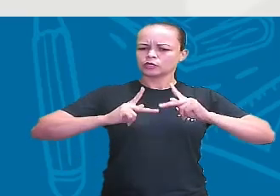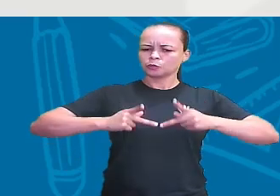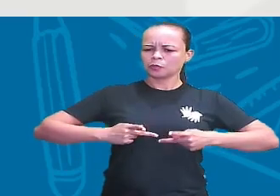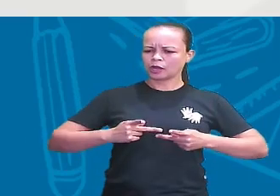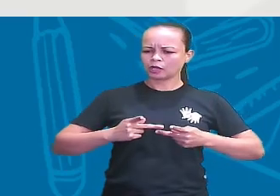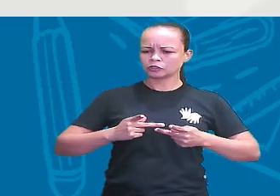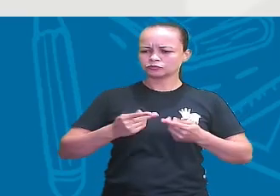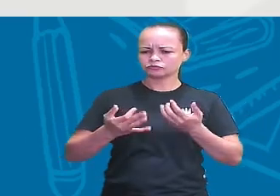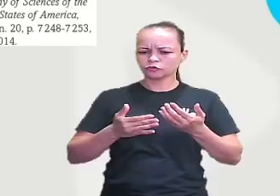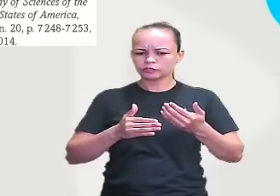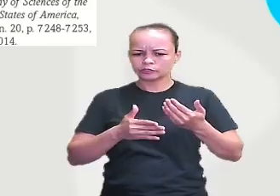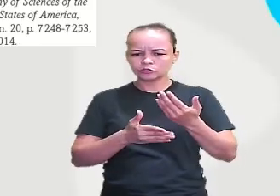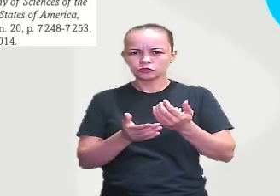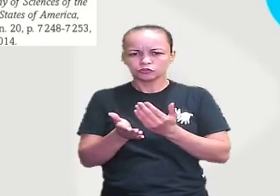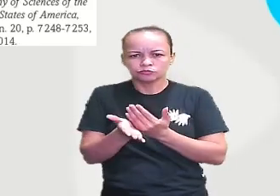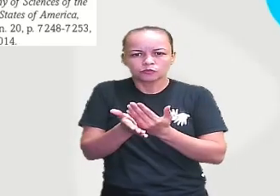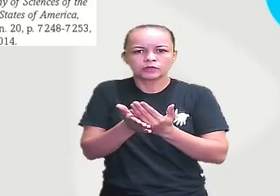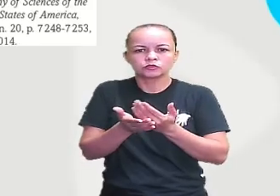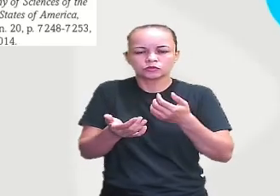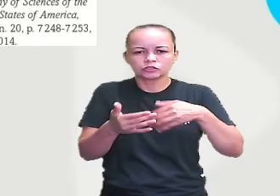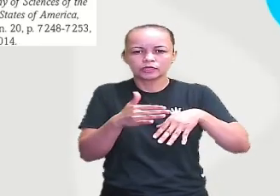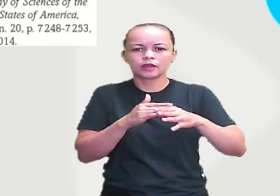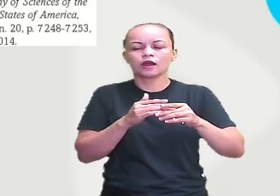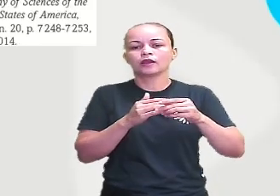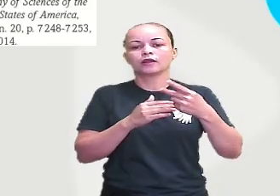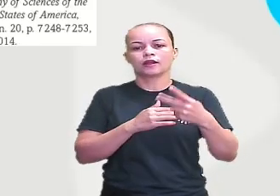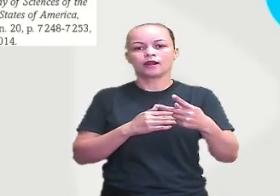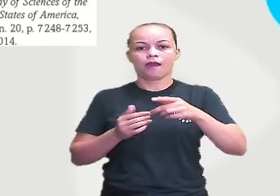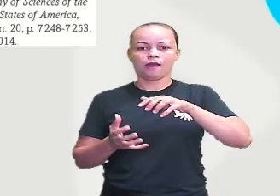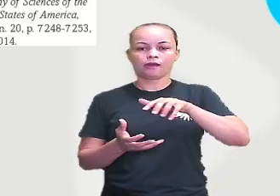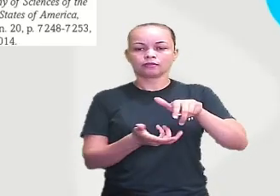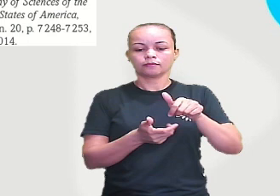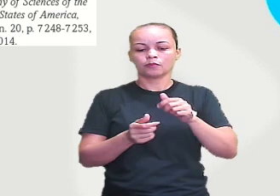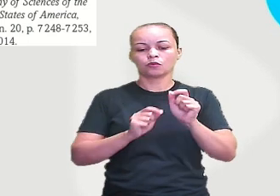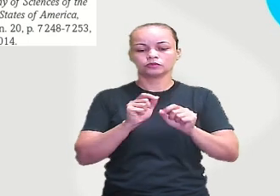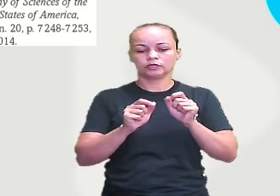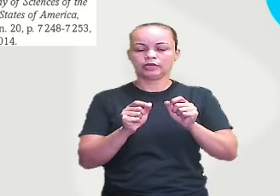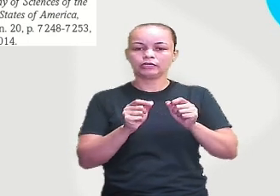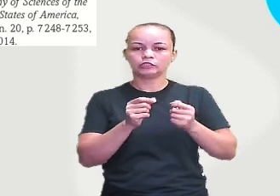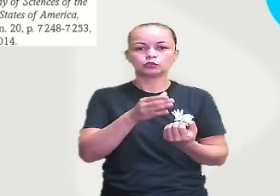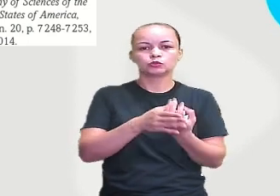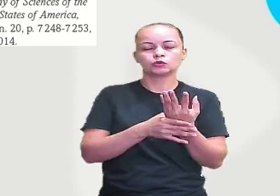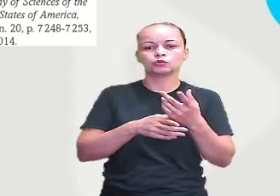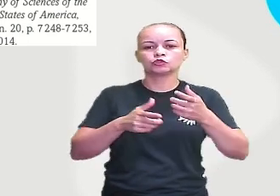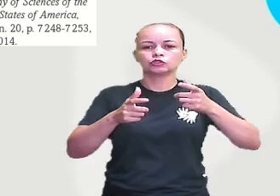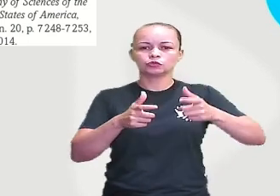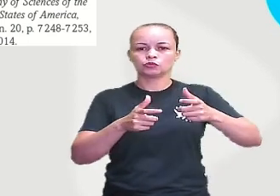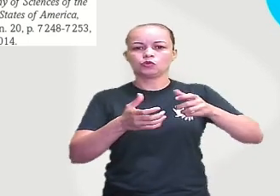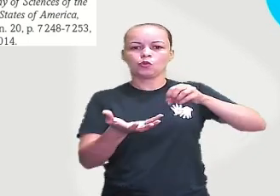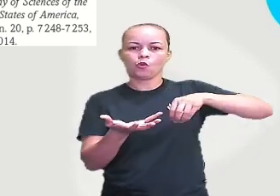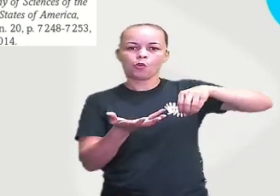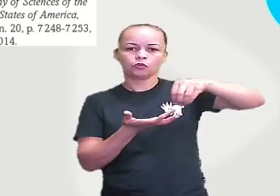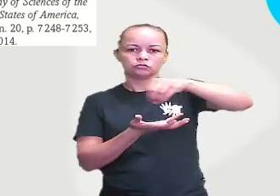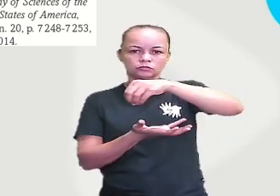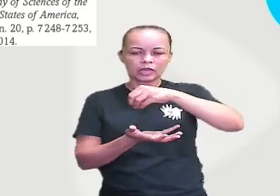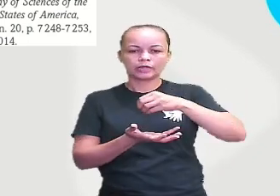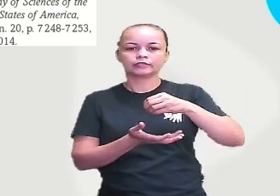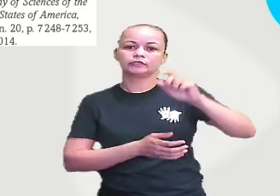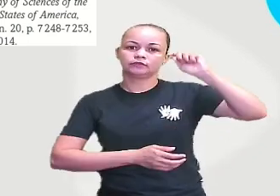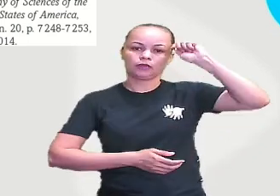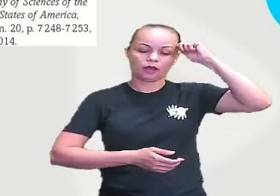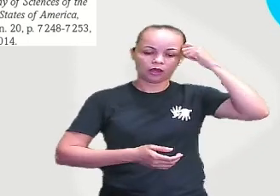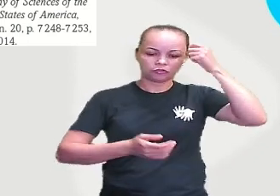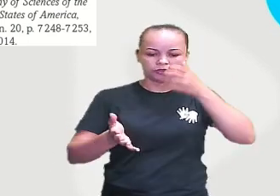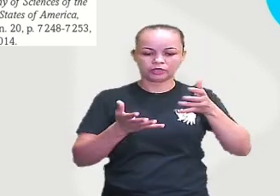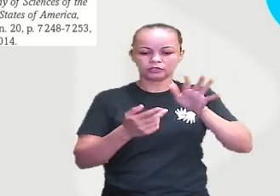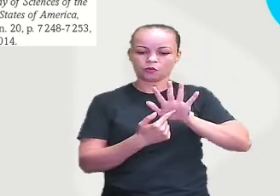A gente viu que ele surge em África, tá? Ele surge no continente africano. Aí eu trouxe aí pra vocês, ó, um mapa mostrando